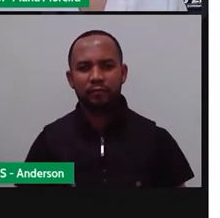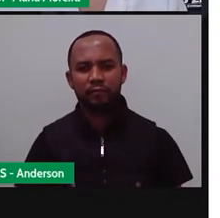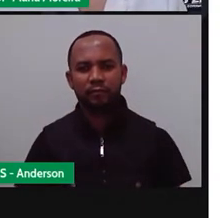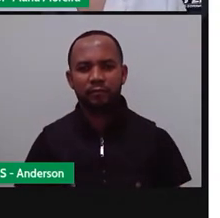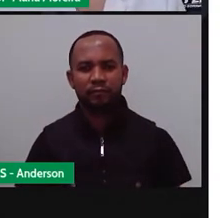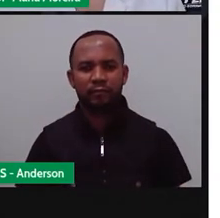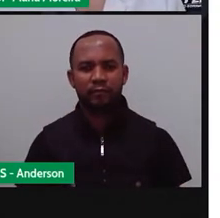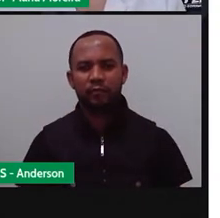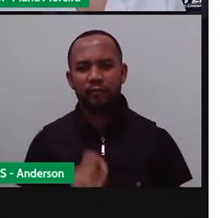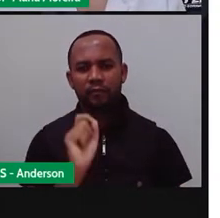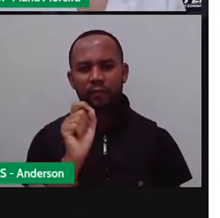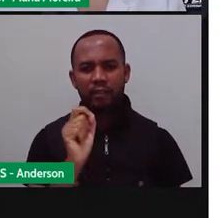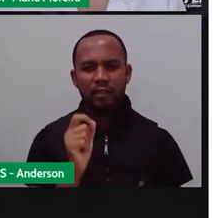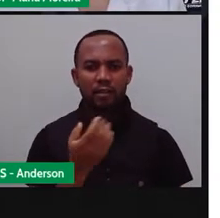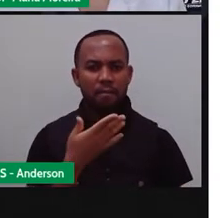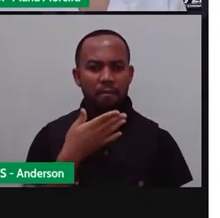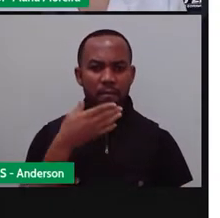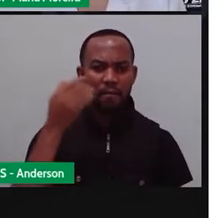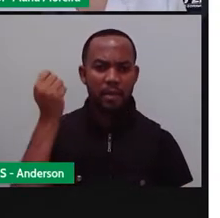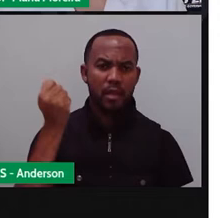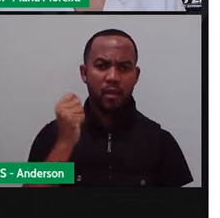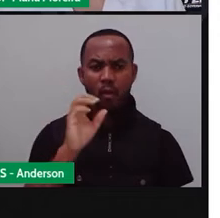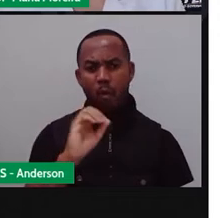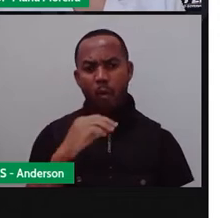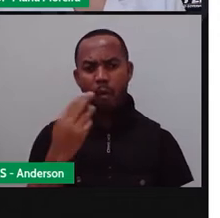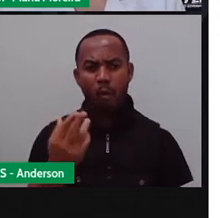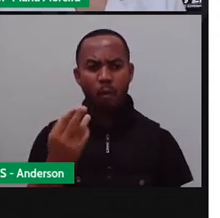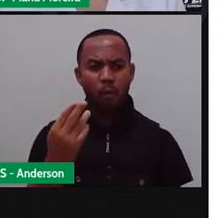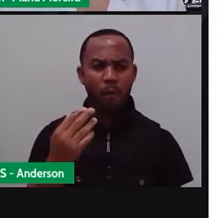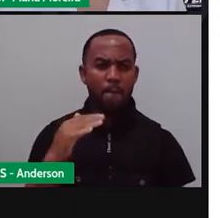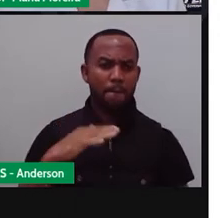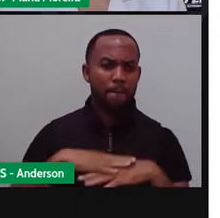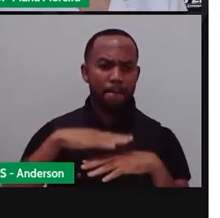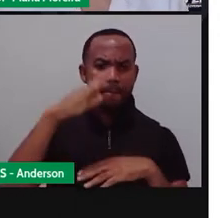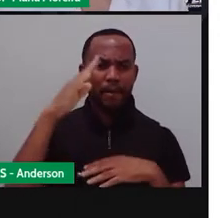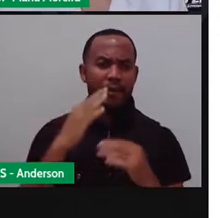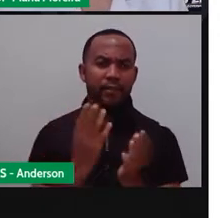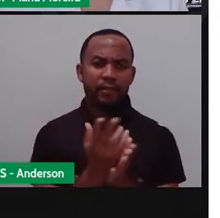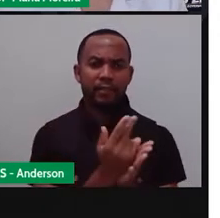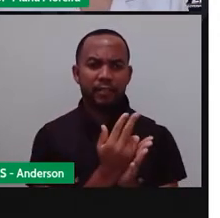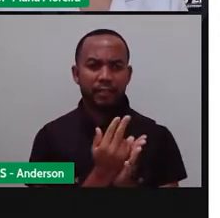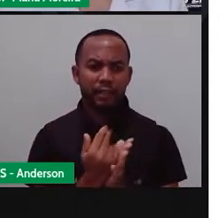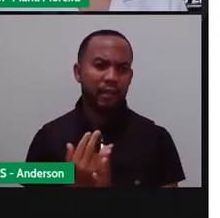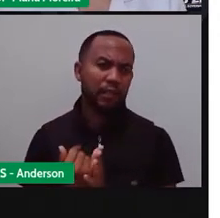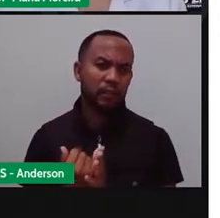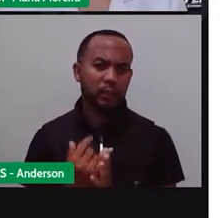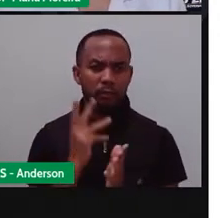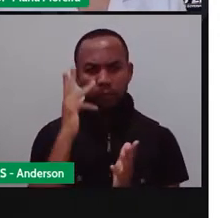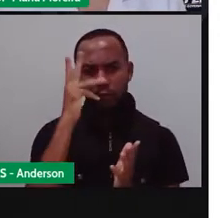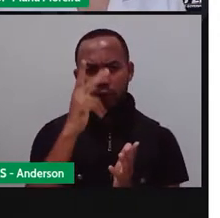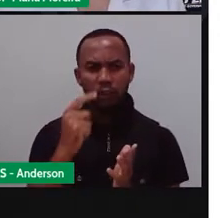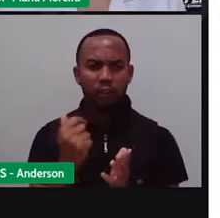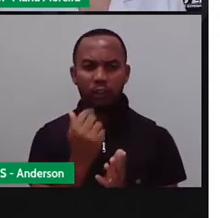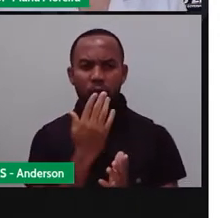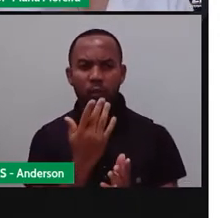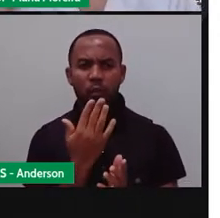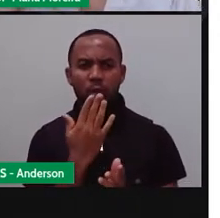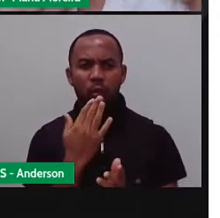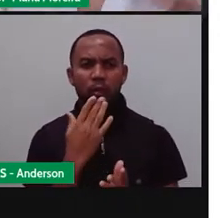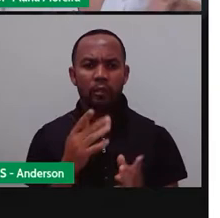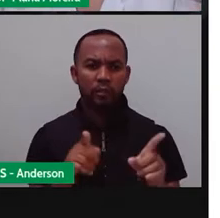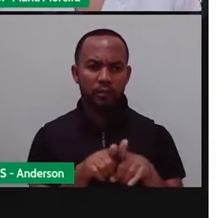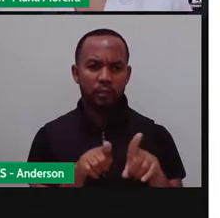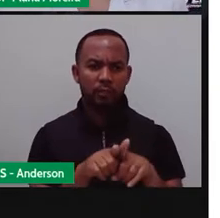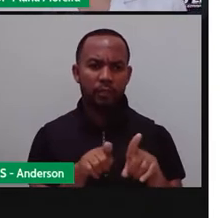Isso faz com que os quadros estejam multifacetados através do desenho, mas também o que é da pintura. Ele tem